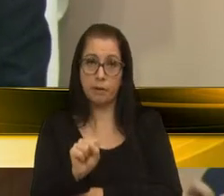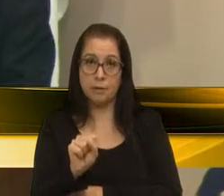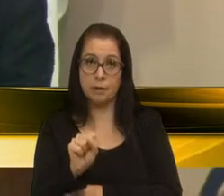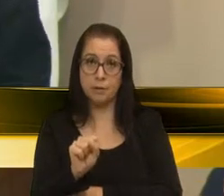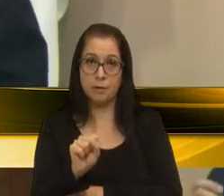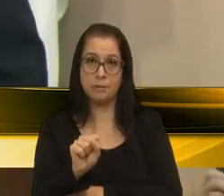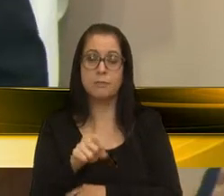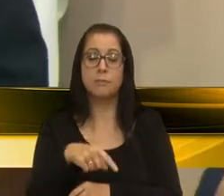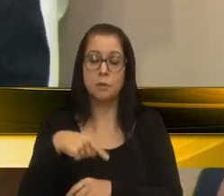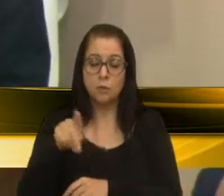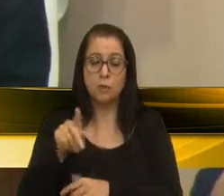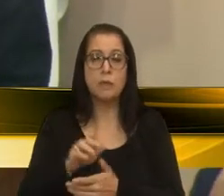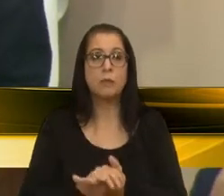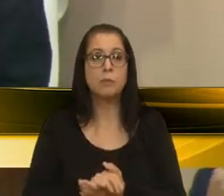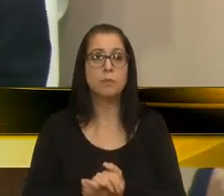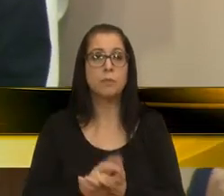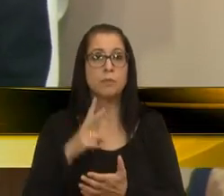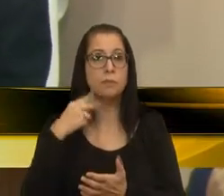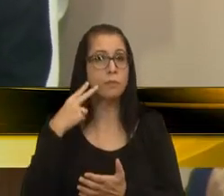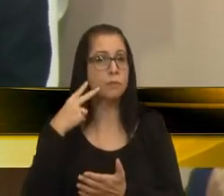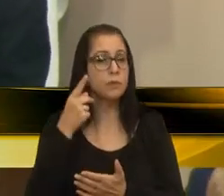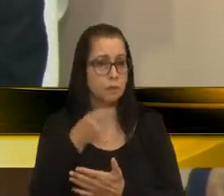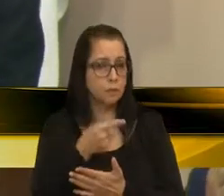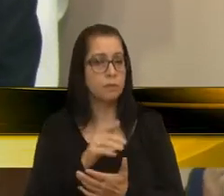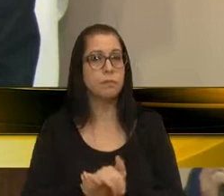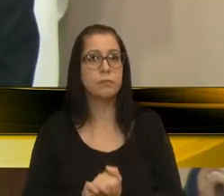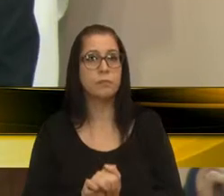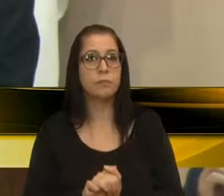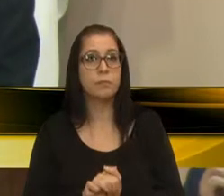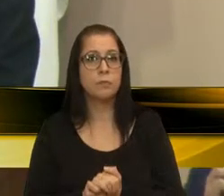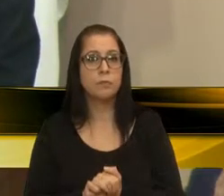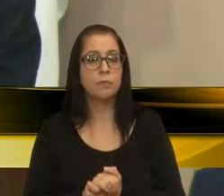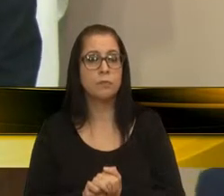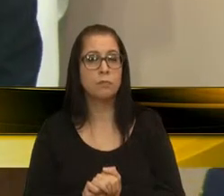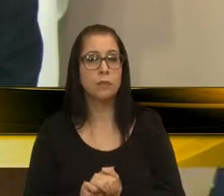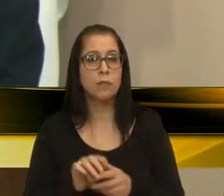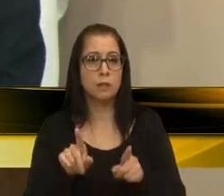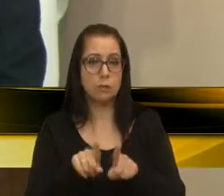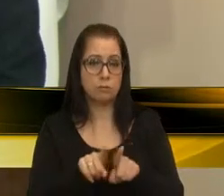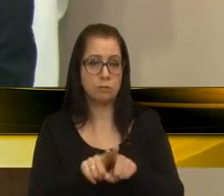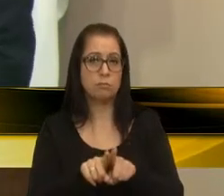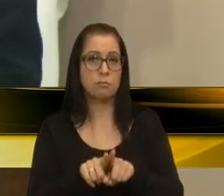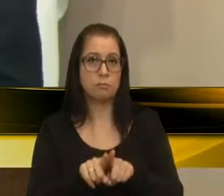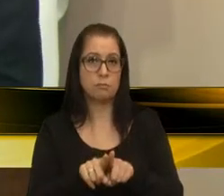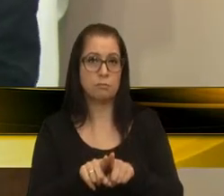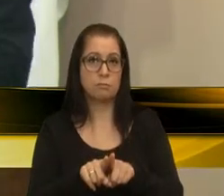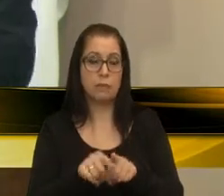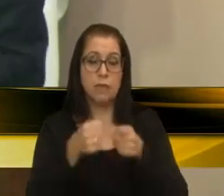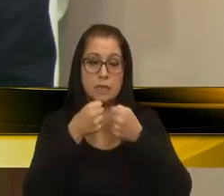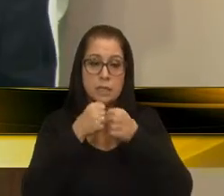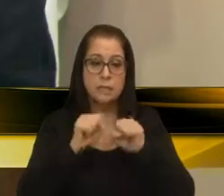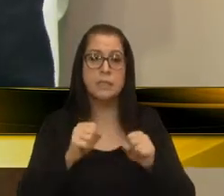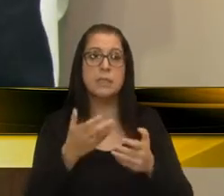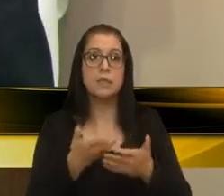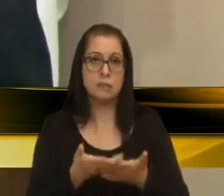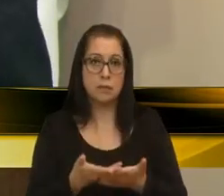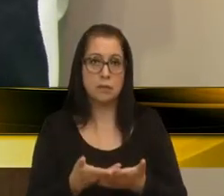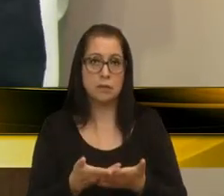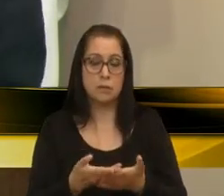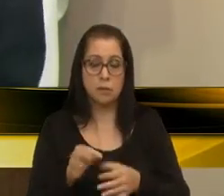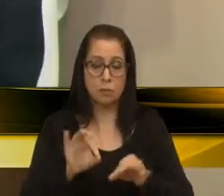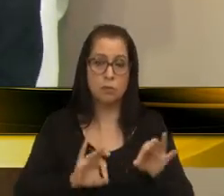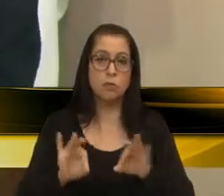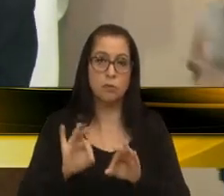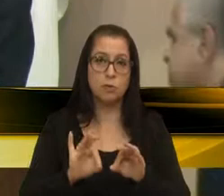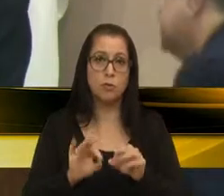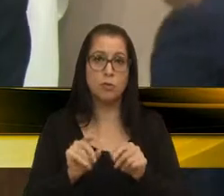andamos, vereador Tomé, que nós temos, também, a Secretaria, de Planejamento,